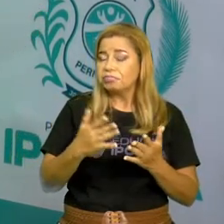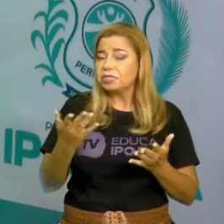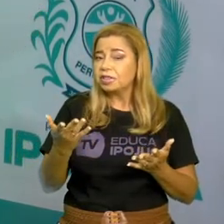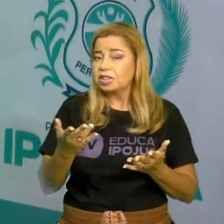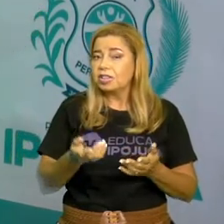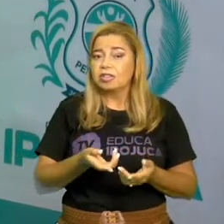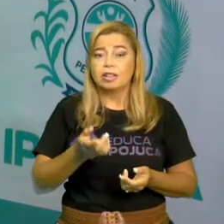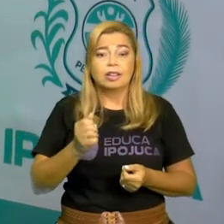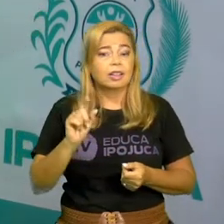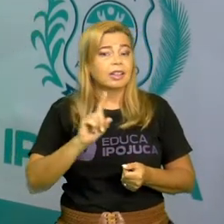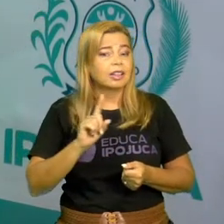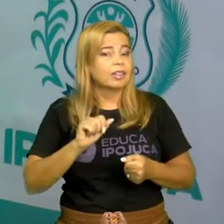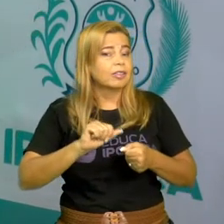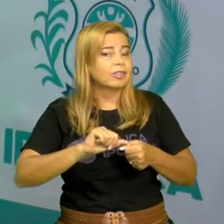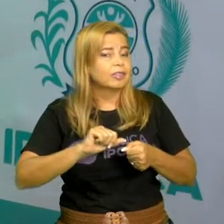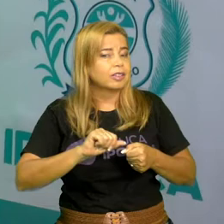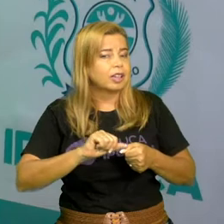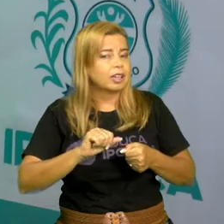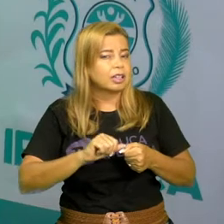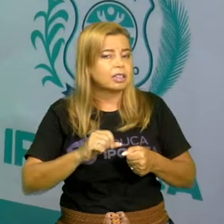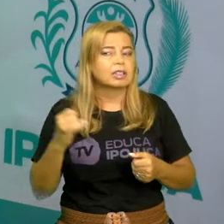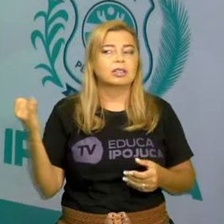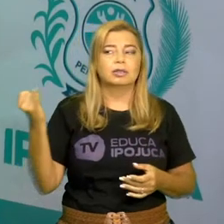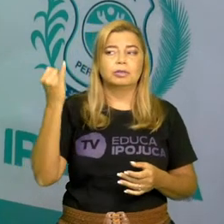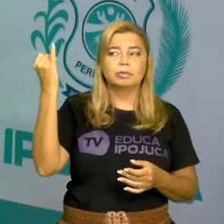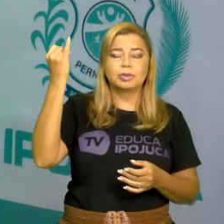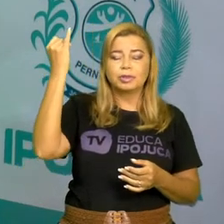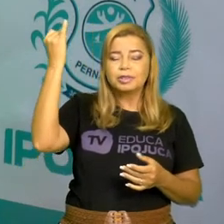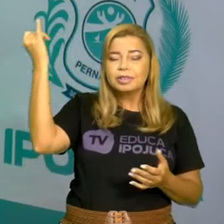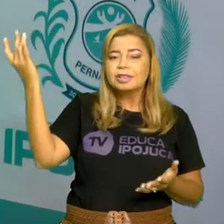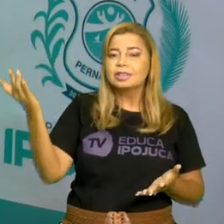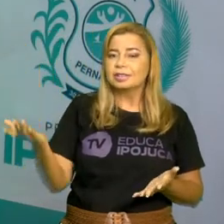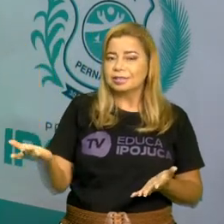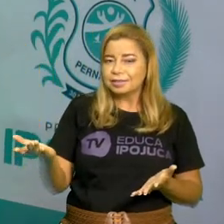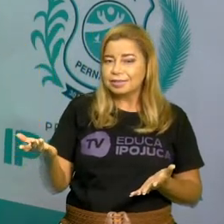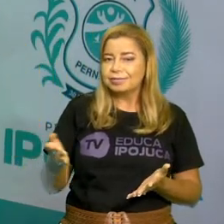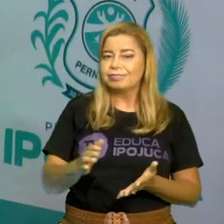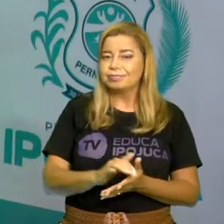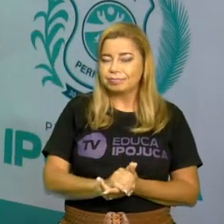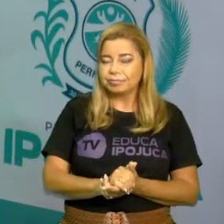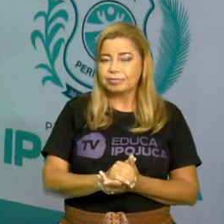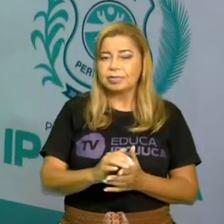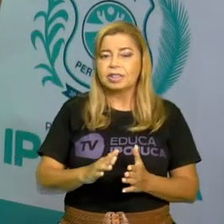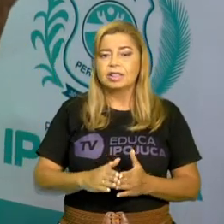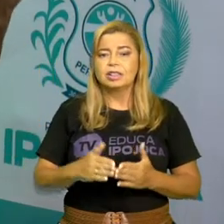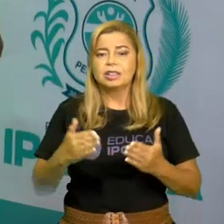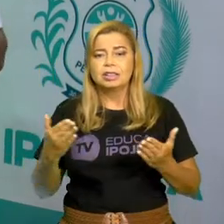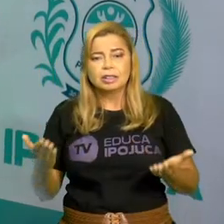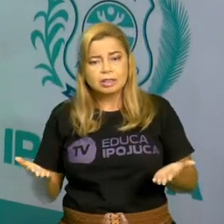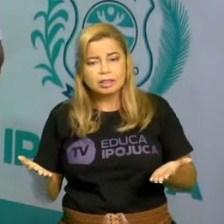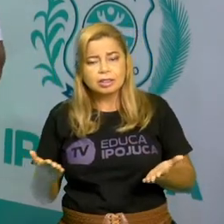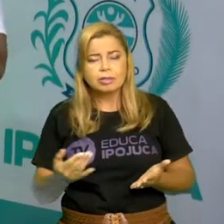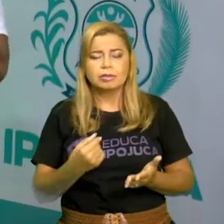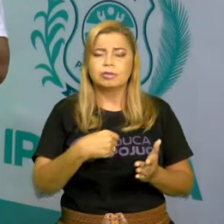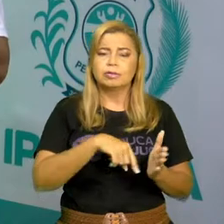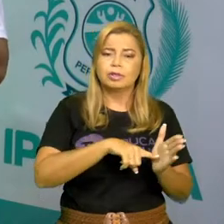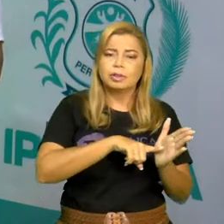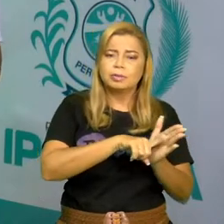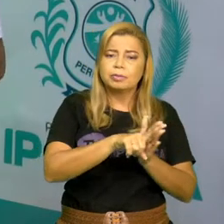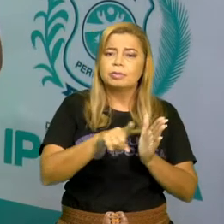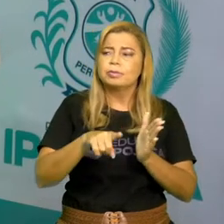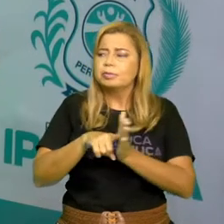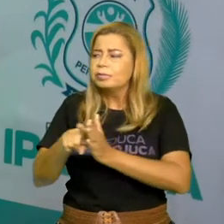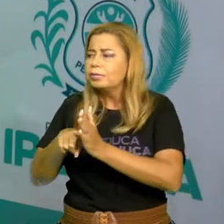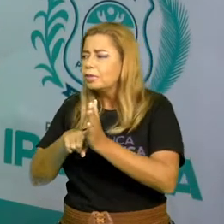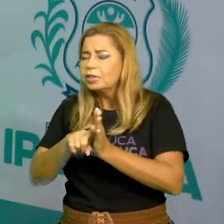O subconsciente da gente vai deixando que a gente não consiga fazer aquilo. E a gente vai o quê? Buscando fazer. Ah, eu sei que eu tenho que